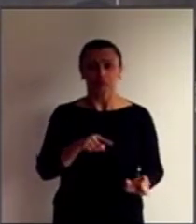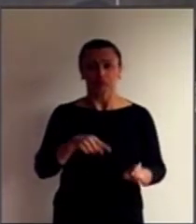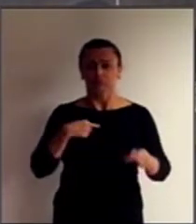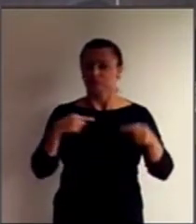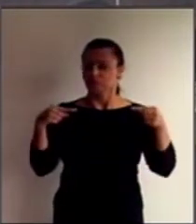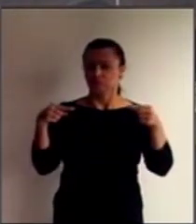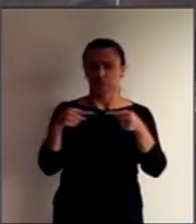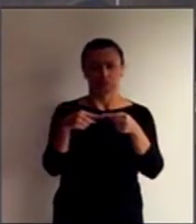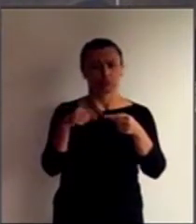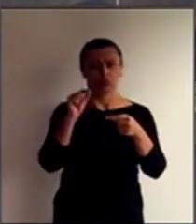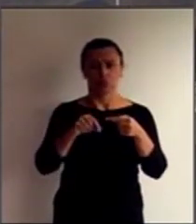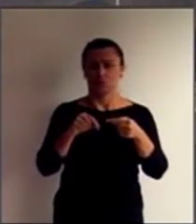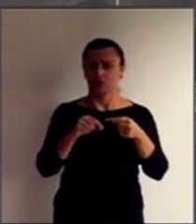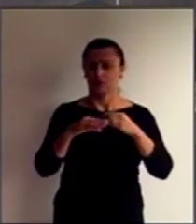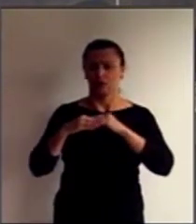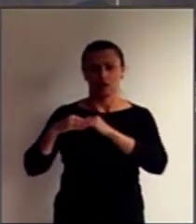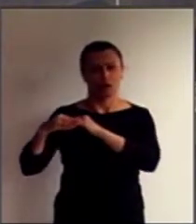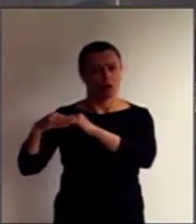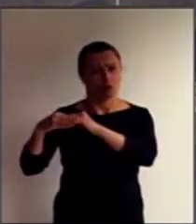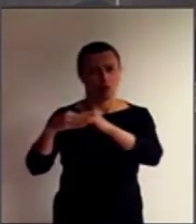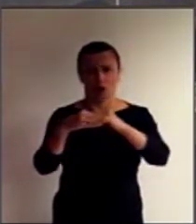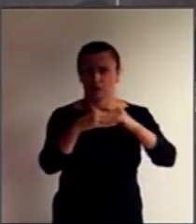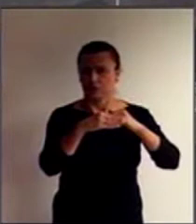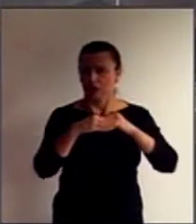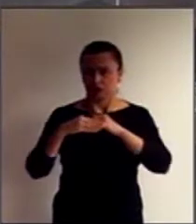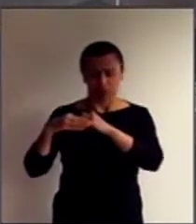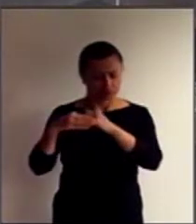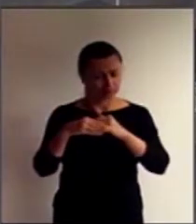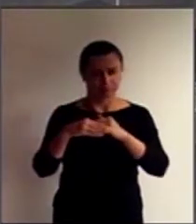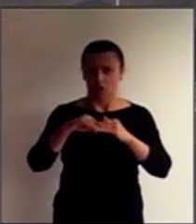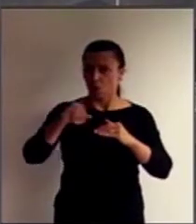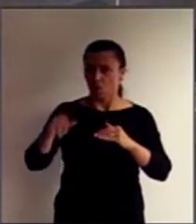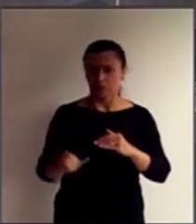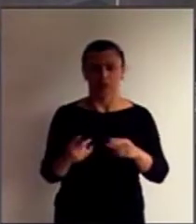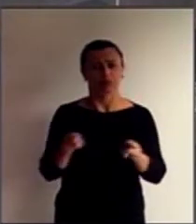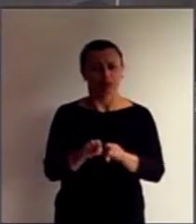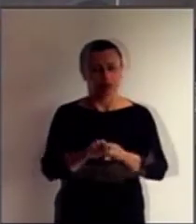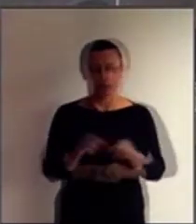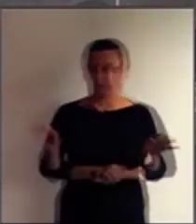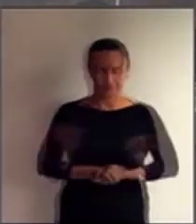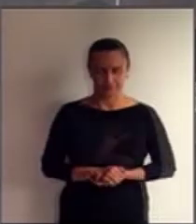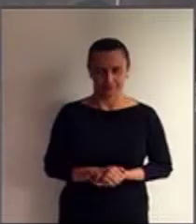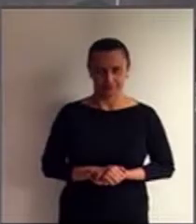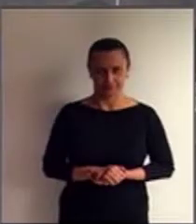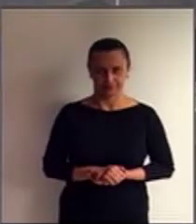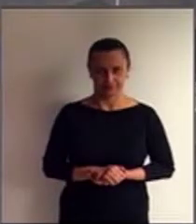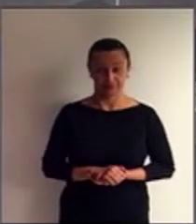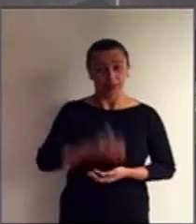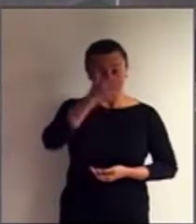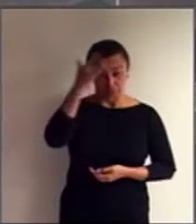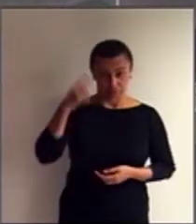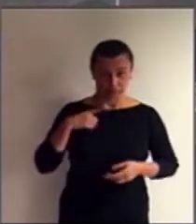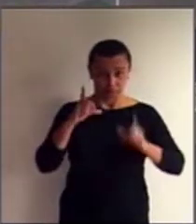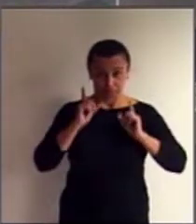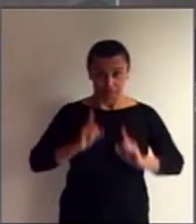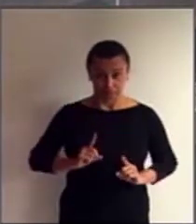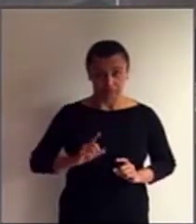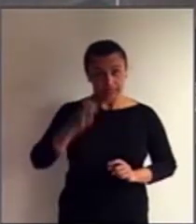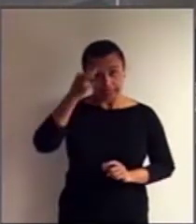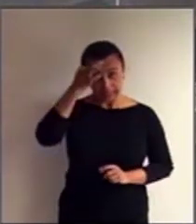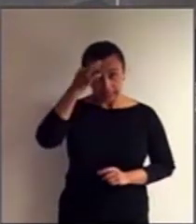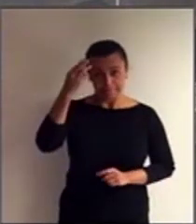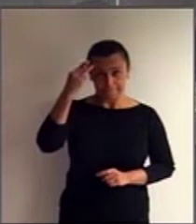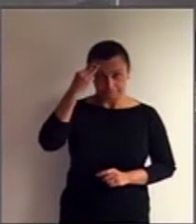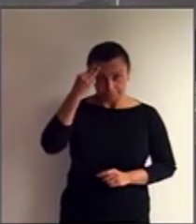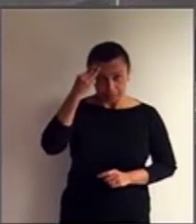com o princípio da igualdade de oportunidade, também estabelecido pela Convenção. As pessoas com deficiência intelectual e